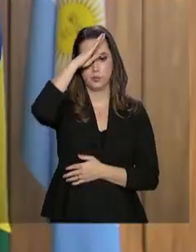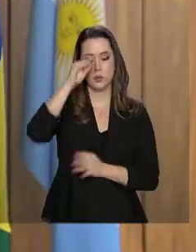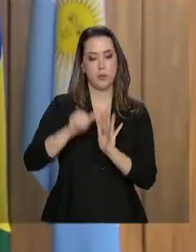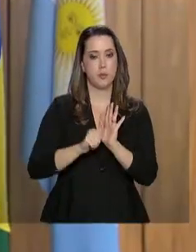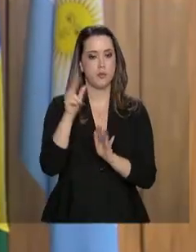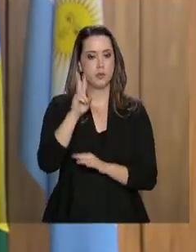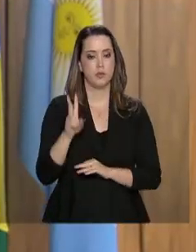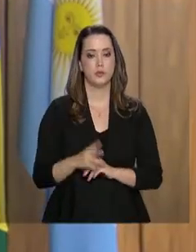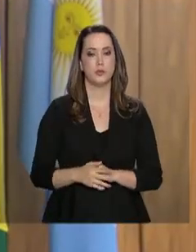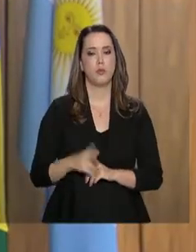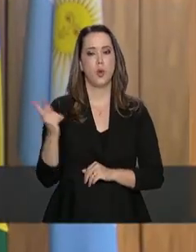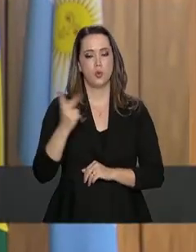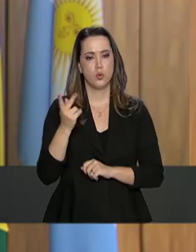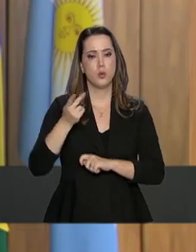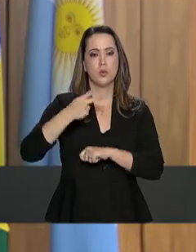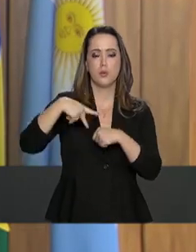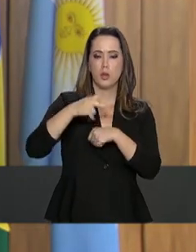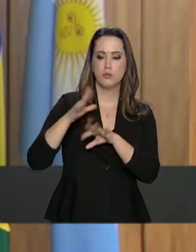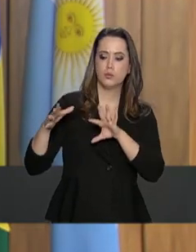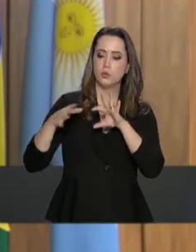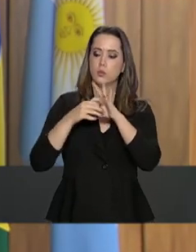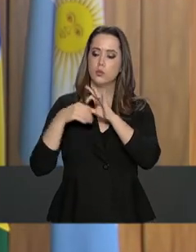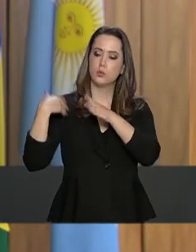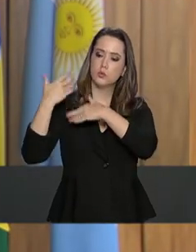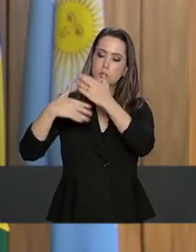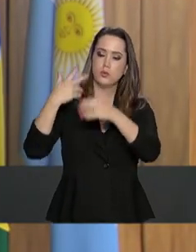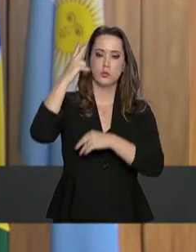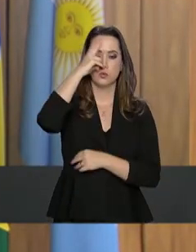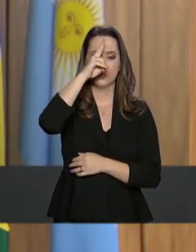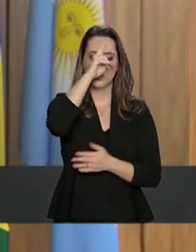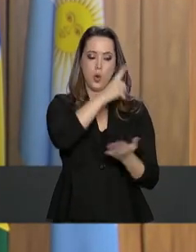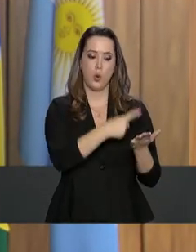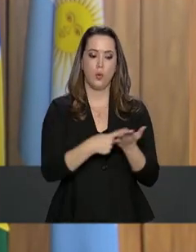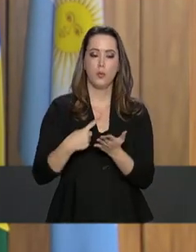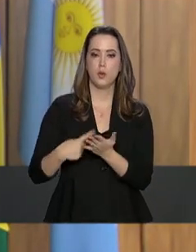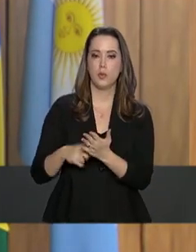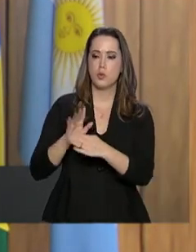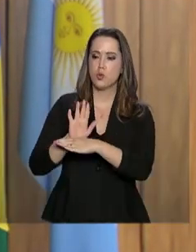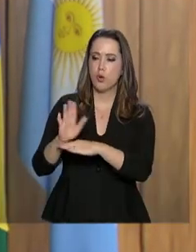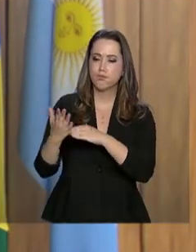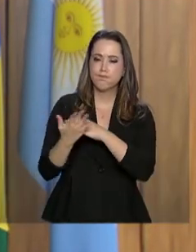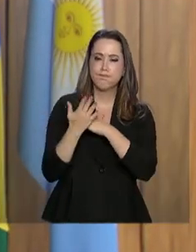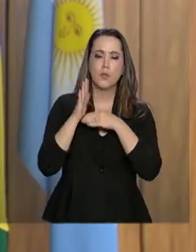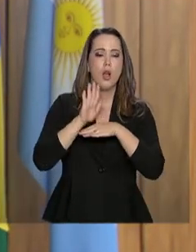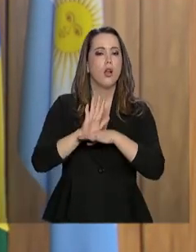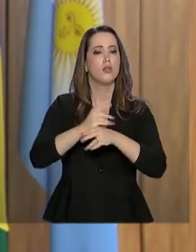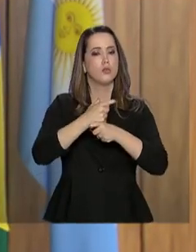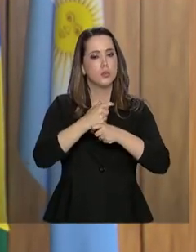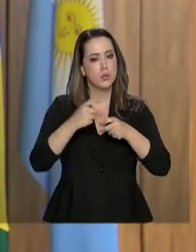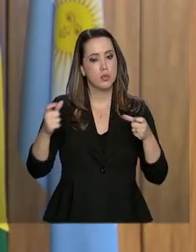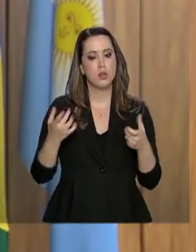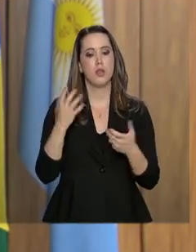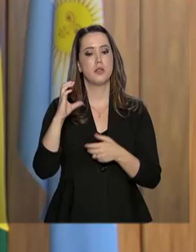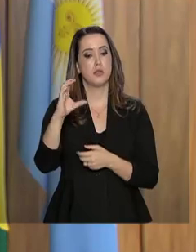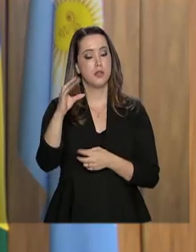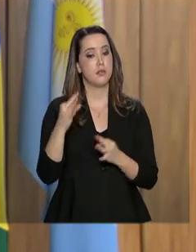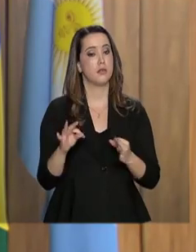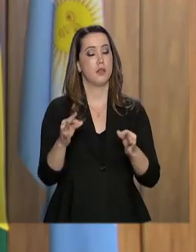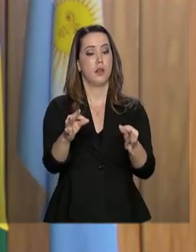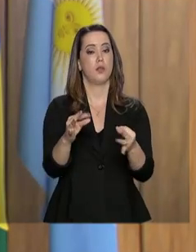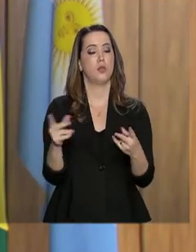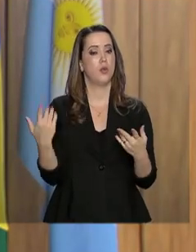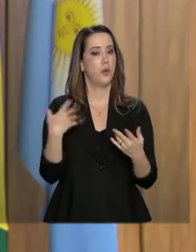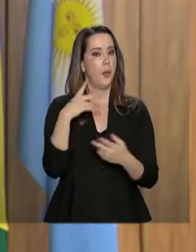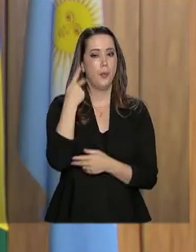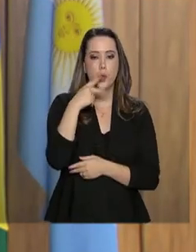Brasil e Argentina são parceiros históricos, com uma agenda de cooperação bem abrangente que vai de ciência e tecnologia